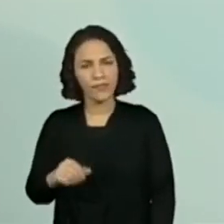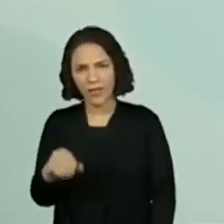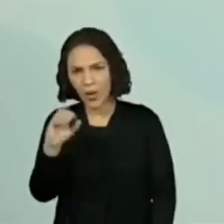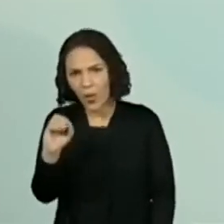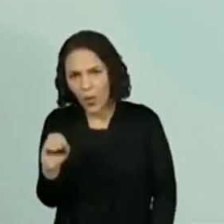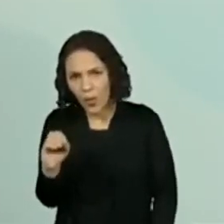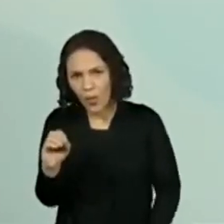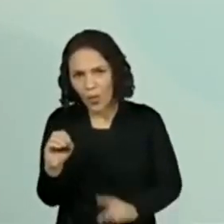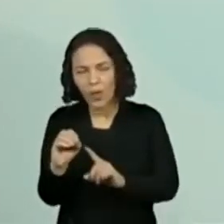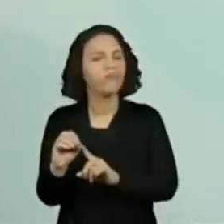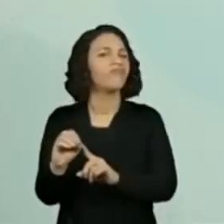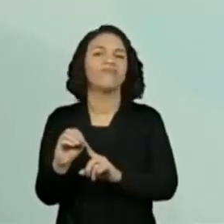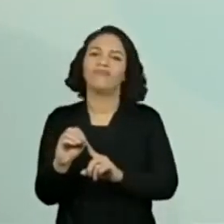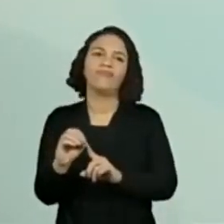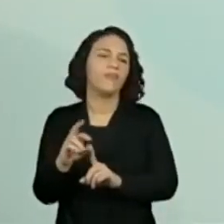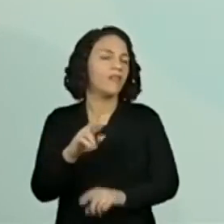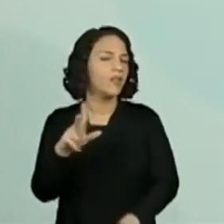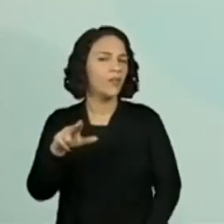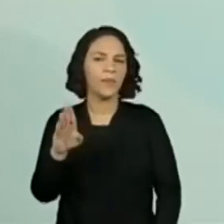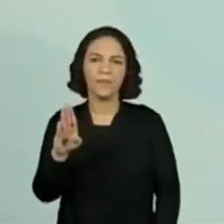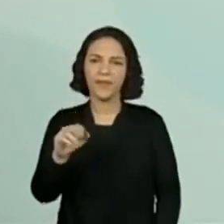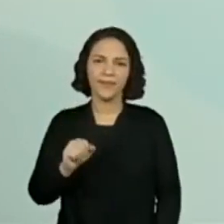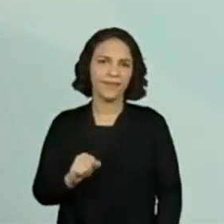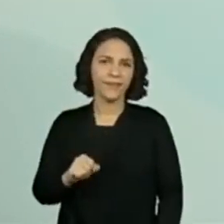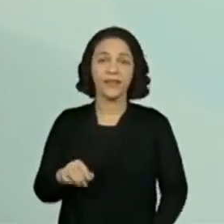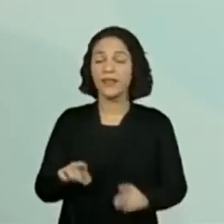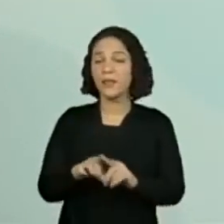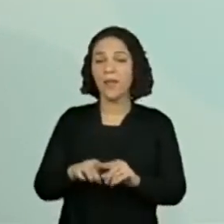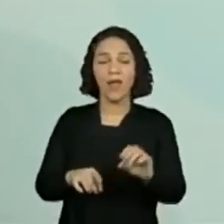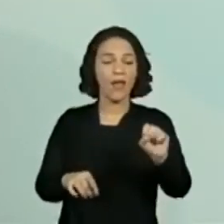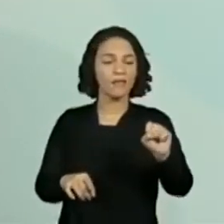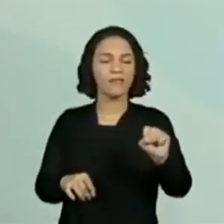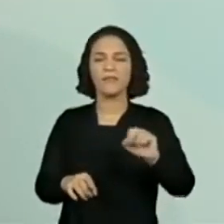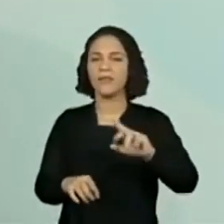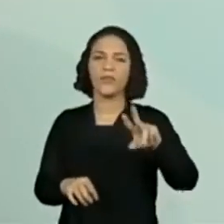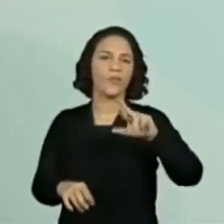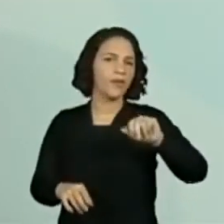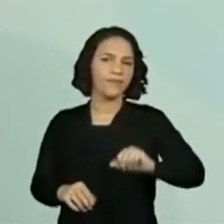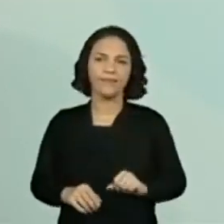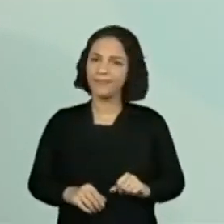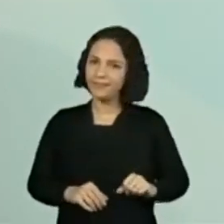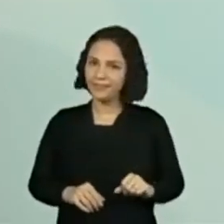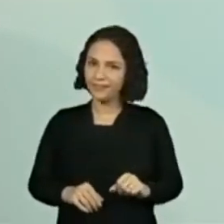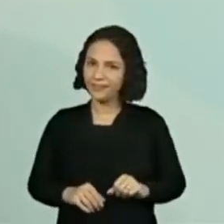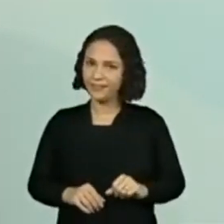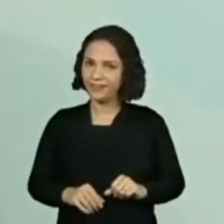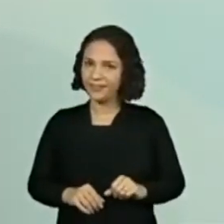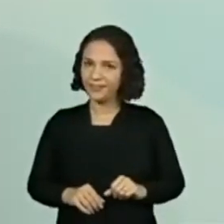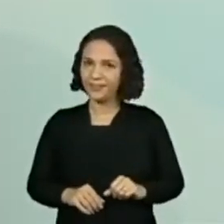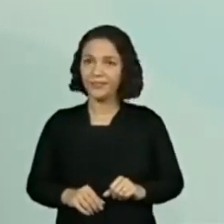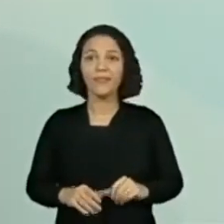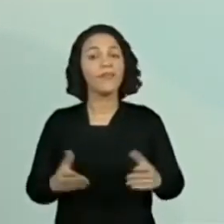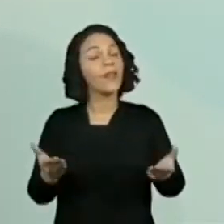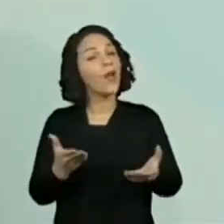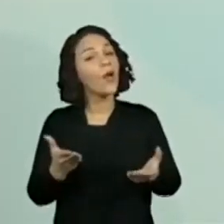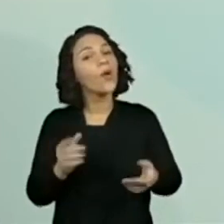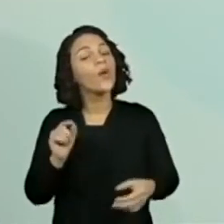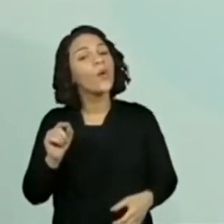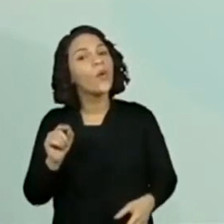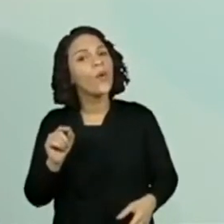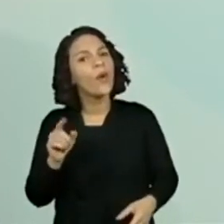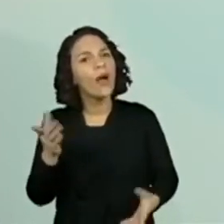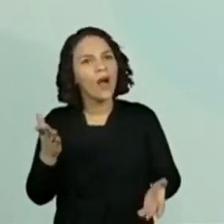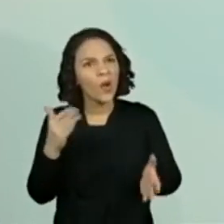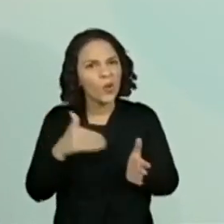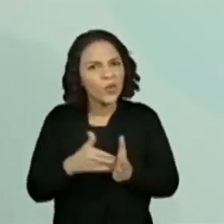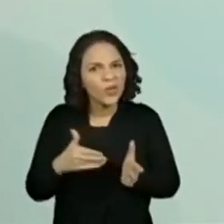também não começa com Não começa com B e nem termina com E. Não termina com E. Professora Vivi, será que